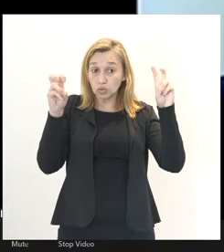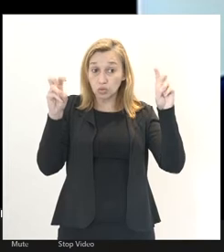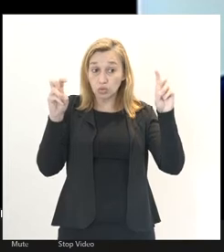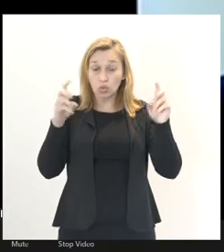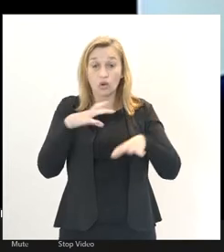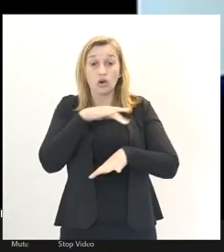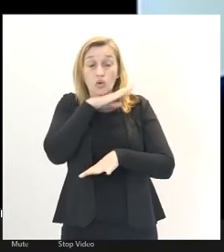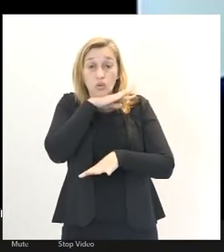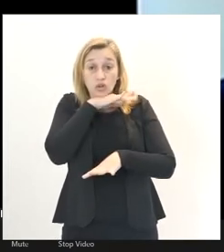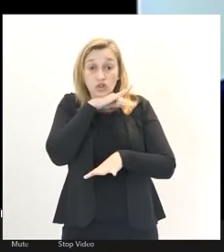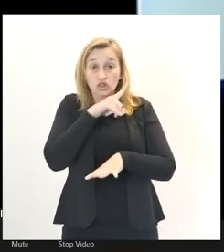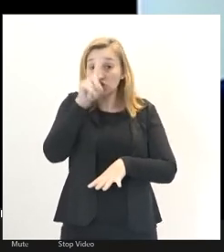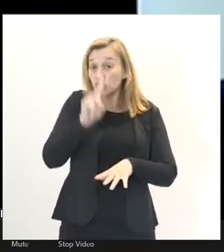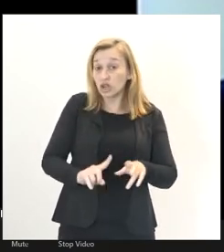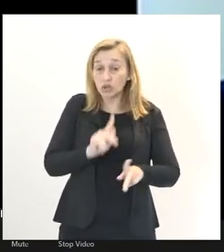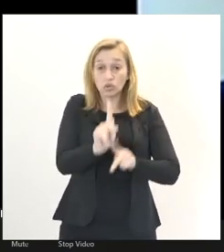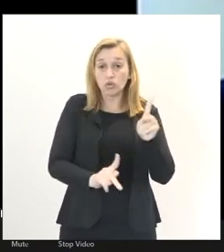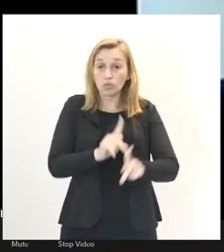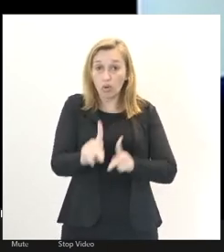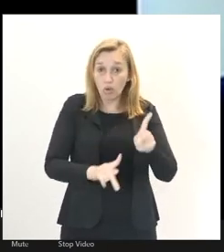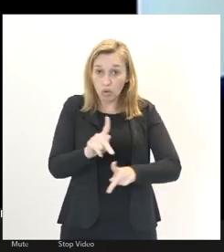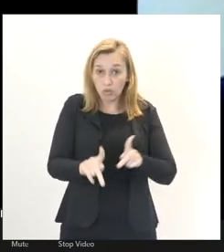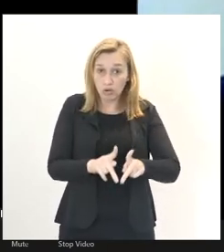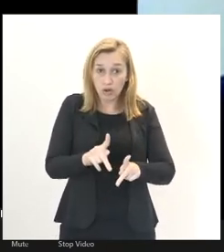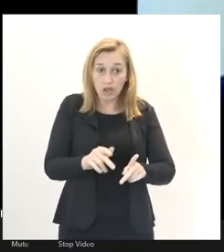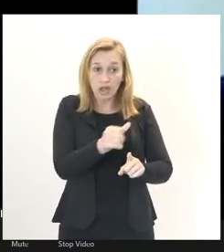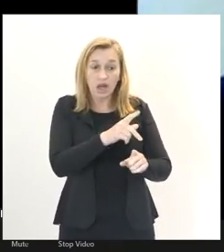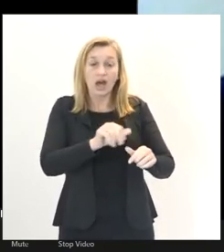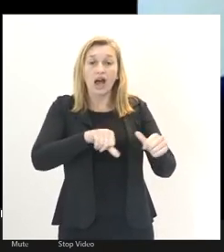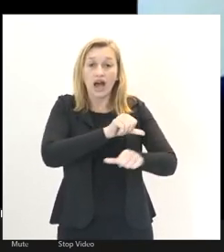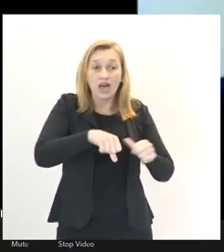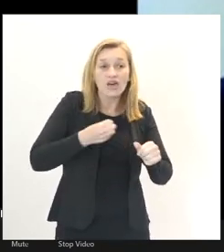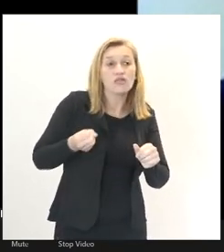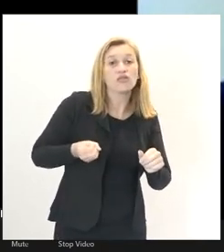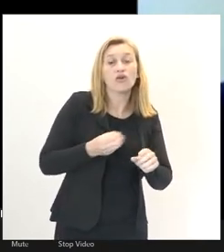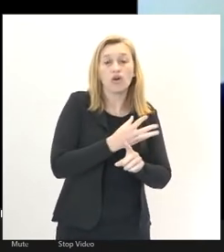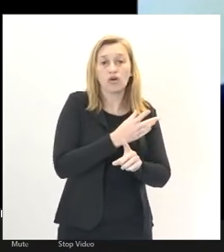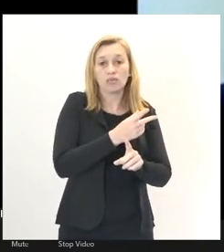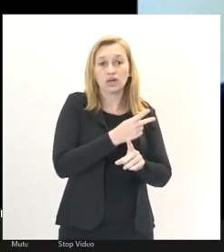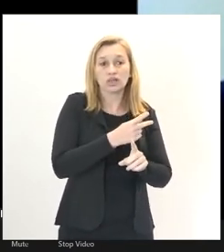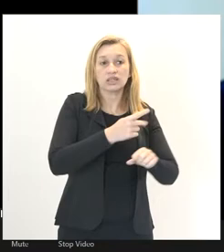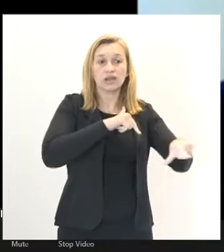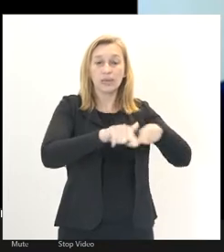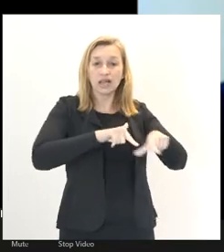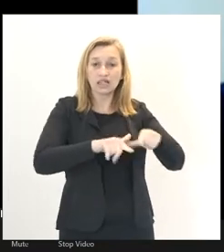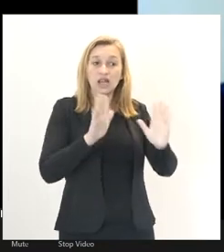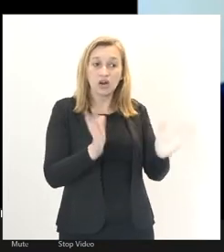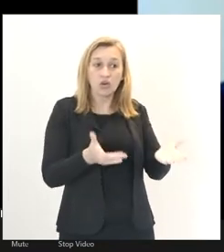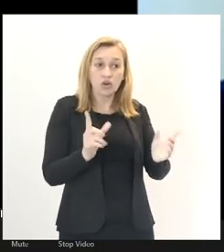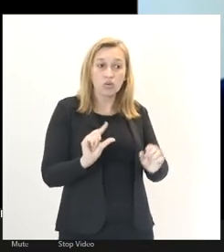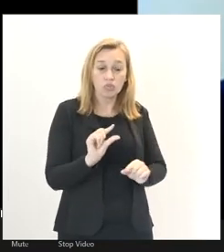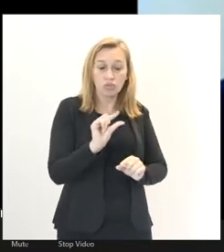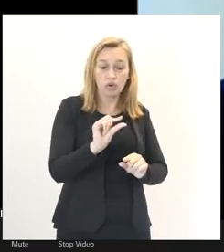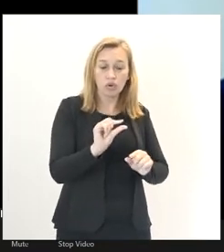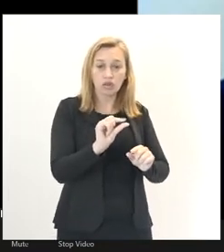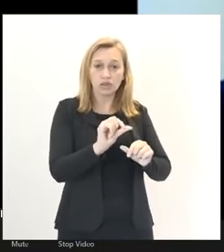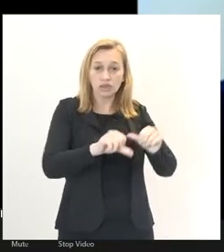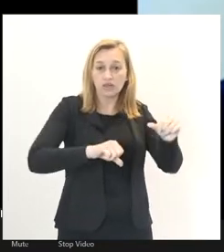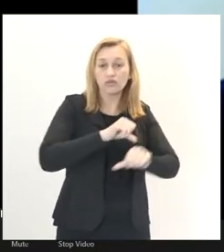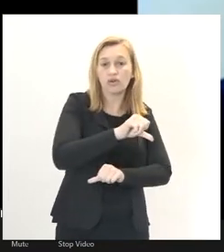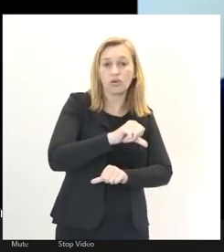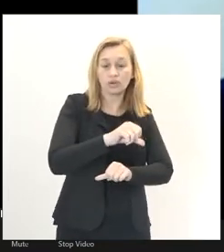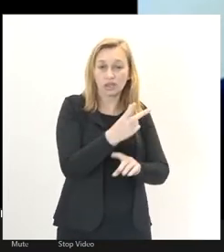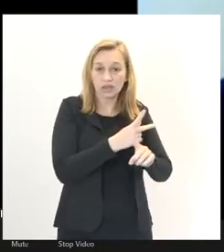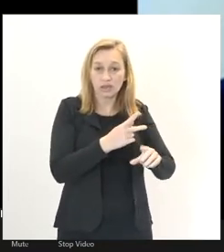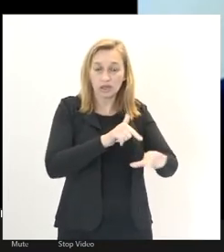povo, com a famigerada reforma trabalhista e agora com a mini-reforma trabalhista. já vivemos,